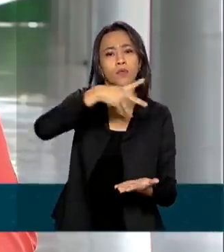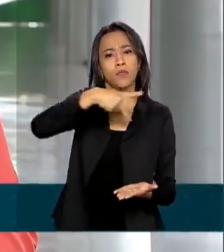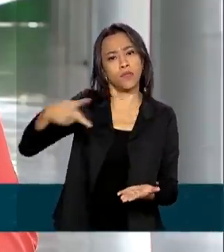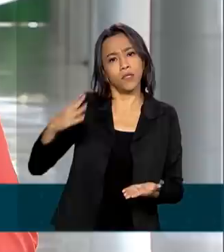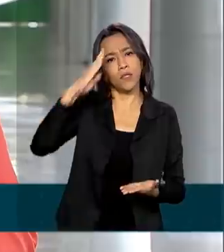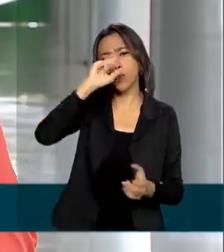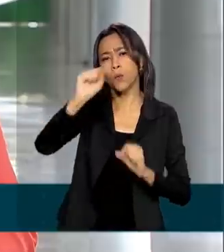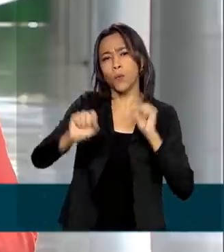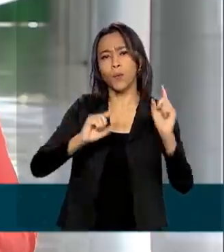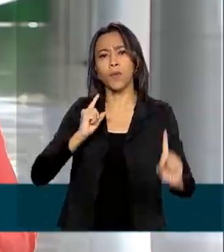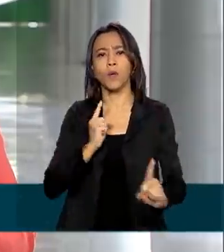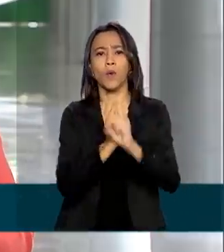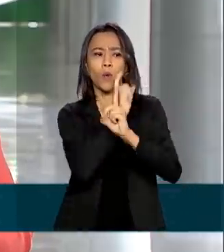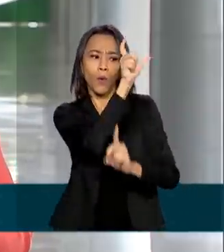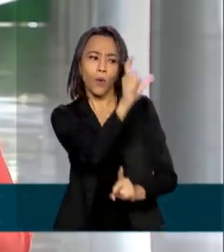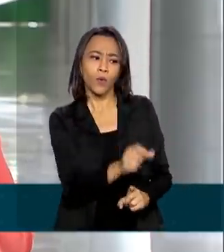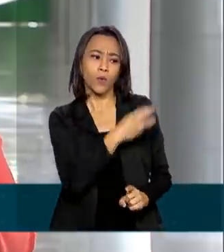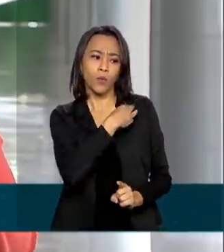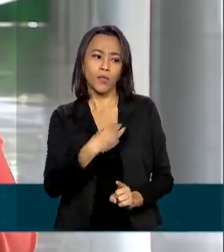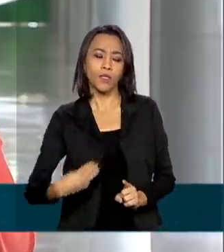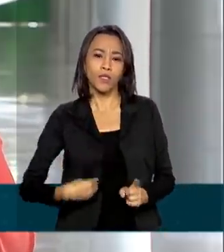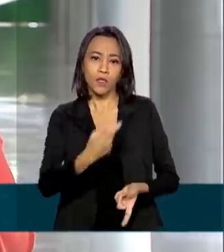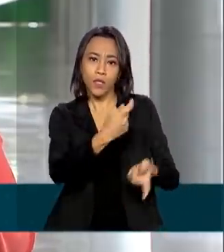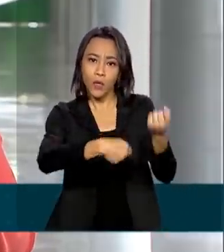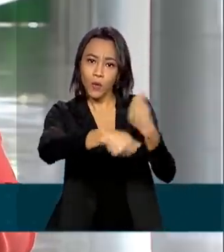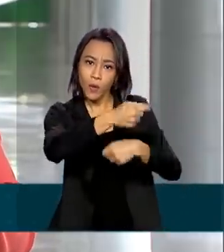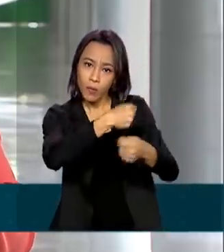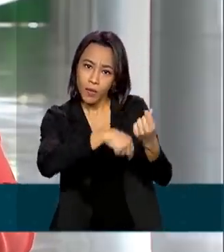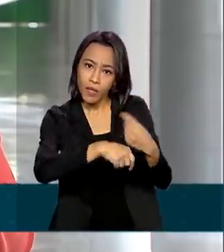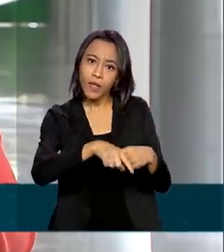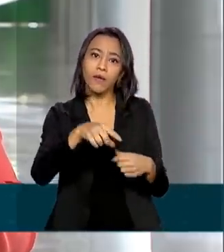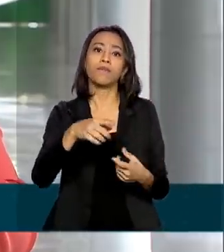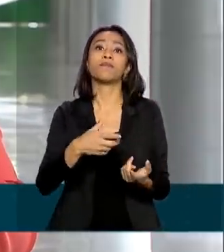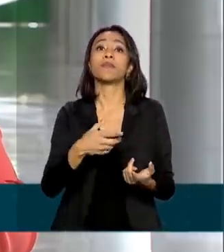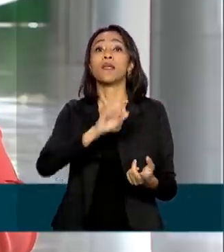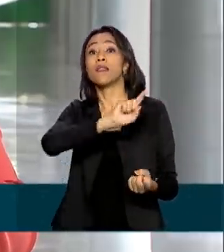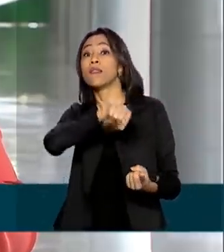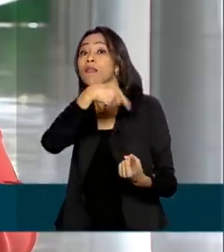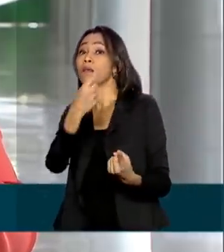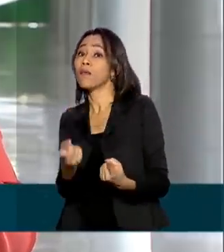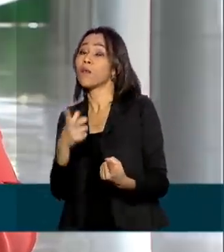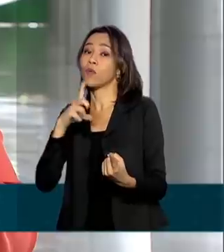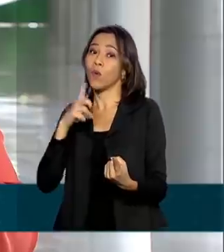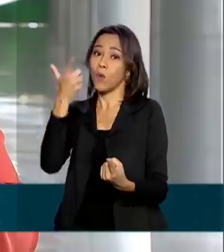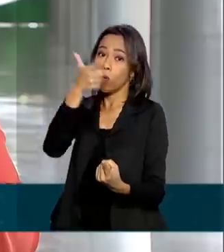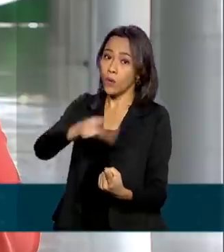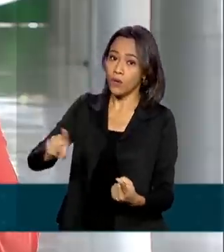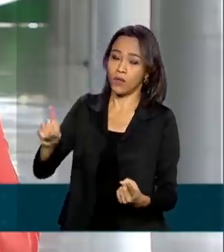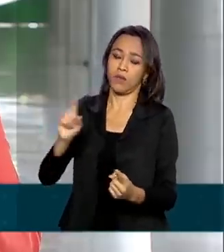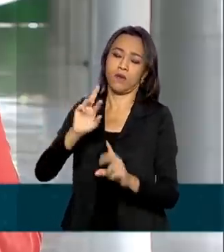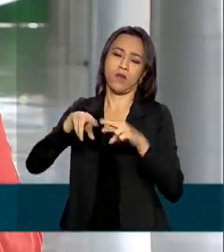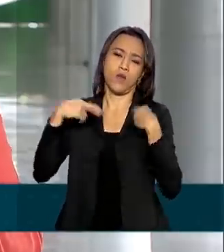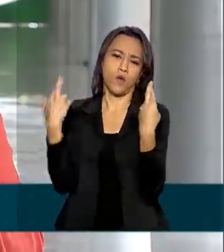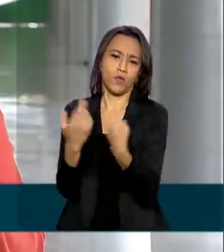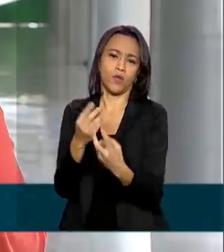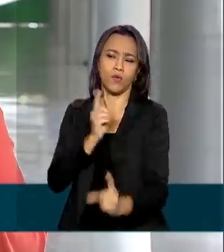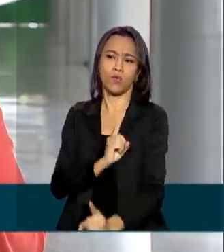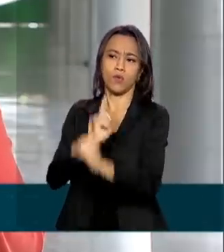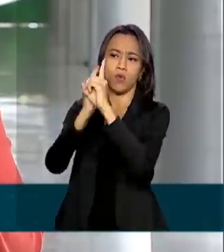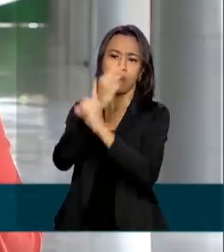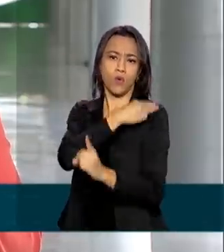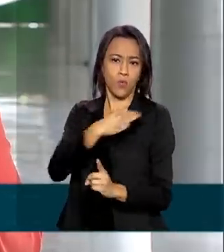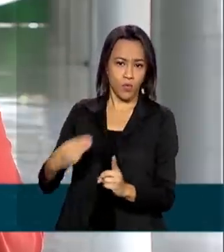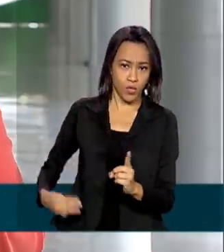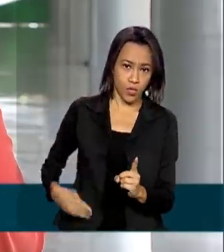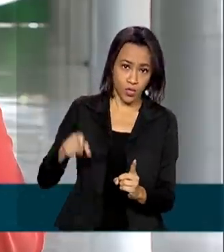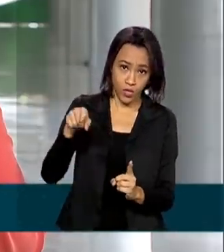ministro da Economia, Paulo Guedes. Depois, ele tem uma outra agenda, uma outra reunião. Dessa vez, com o ministro de Minas e Energia, Bento Albuquerque, e